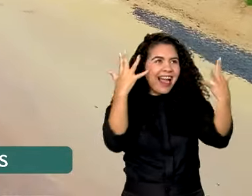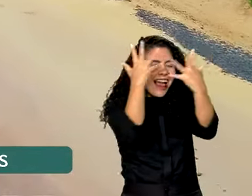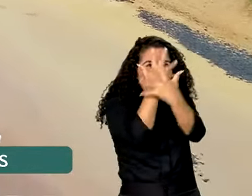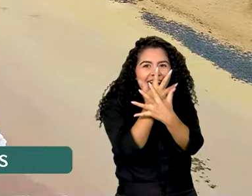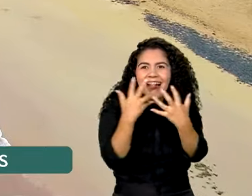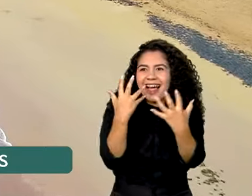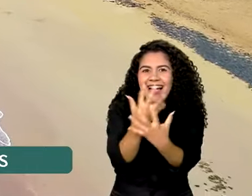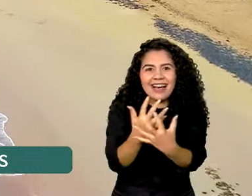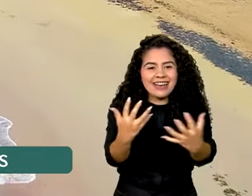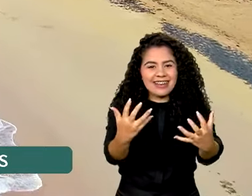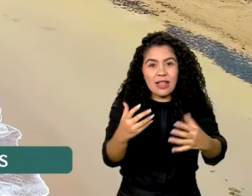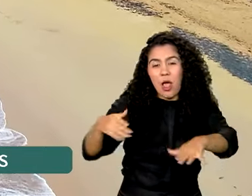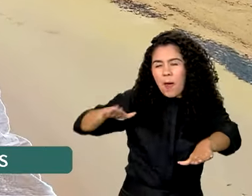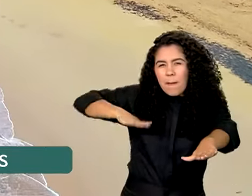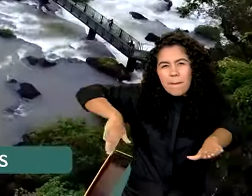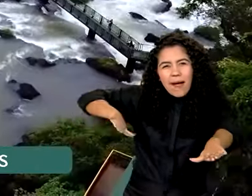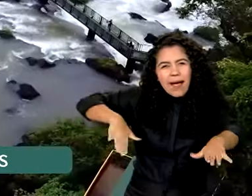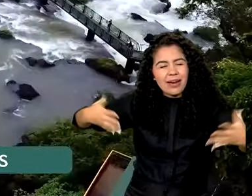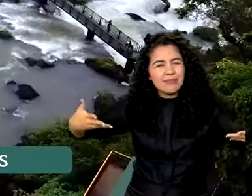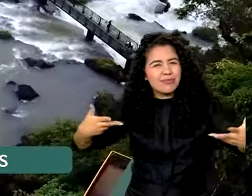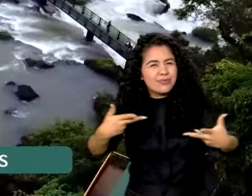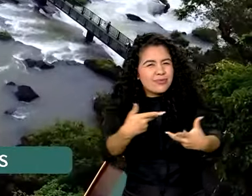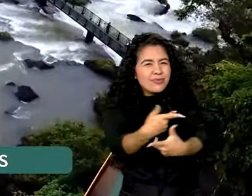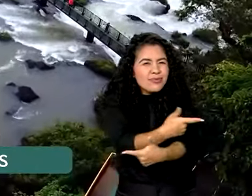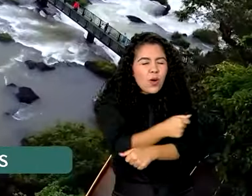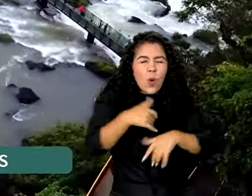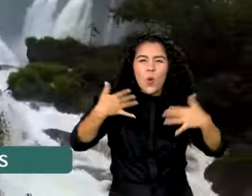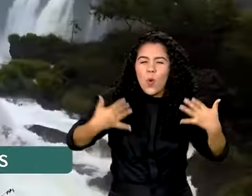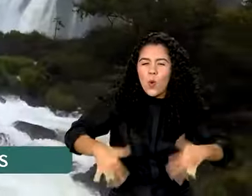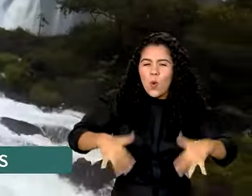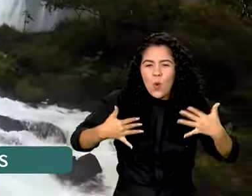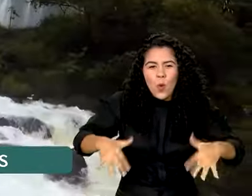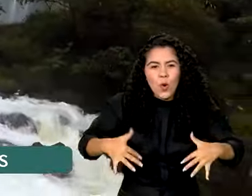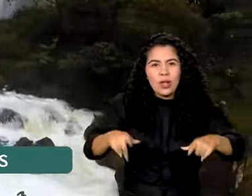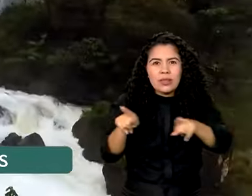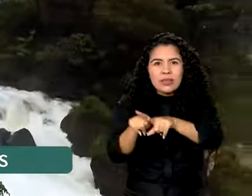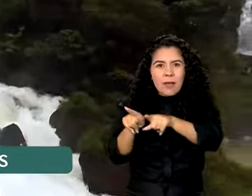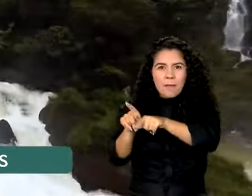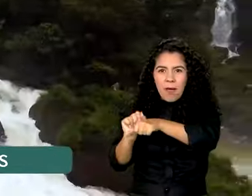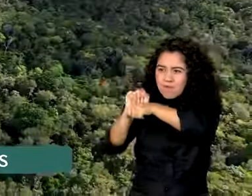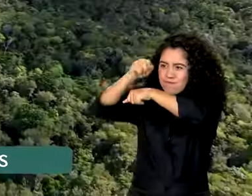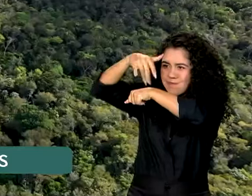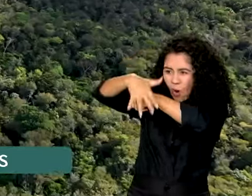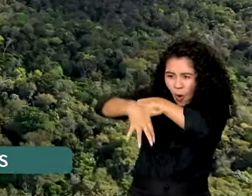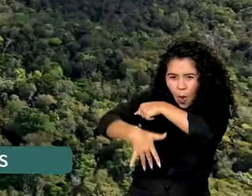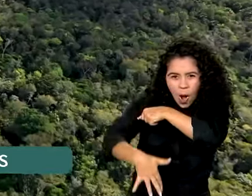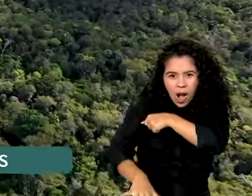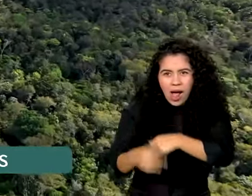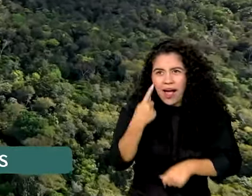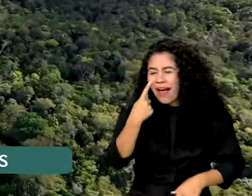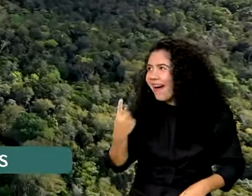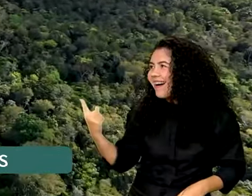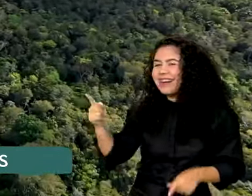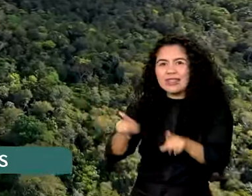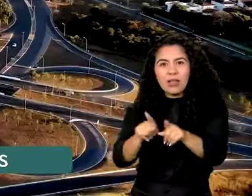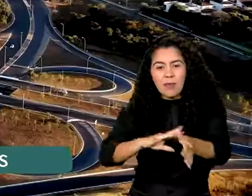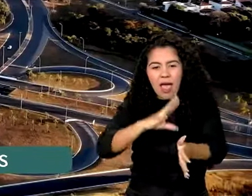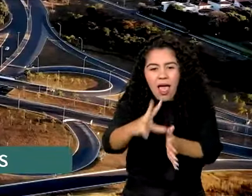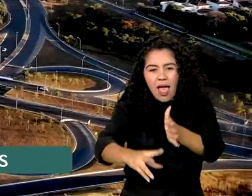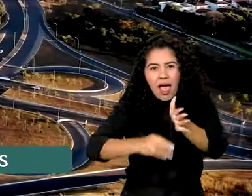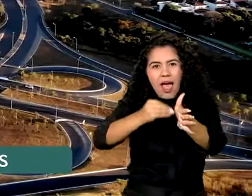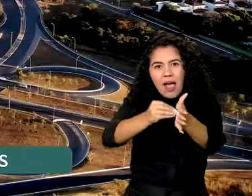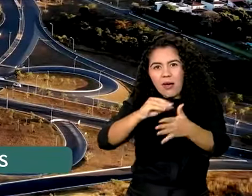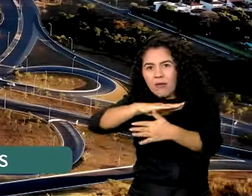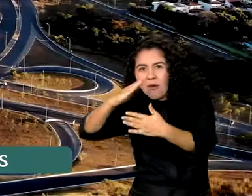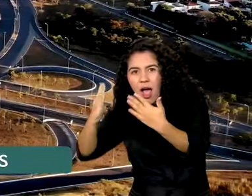Das praias paradisíacas ao espetáculo grandioso das cataratas do Iguaçu, até a imensa floresta amazônica